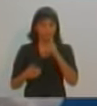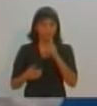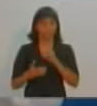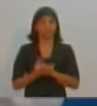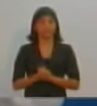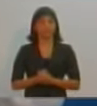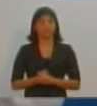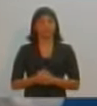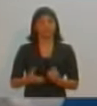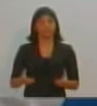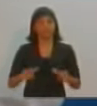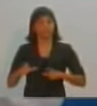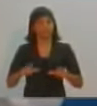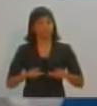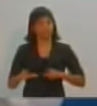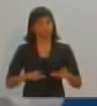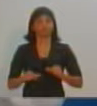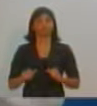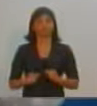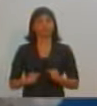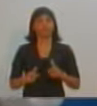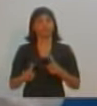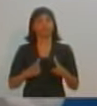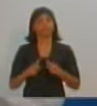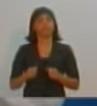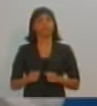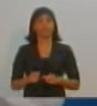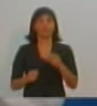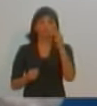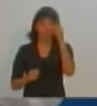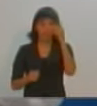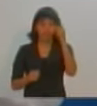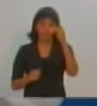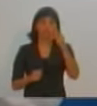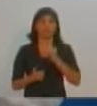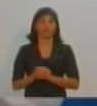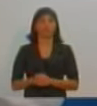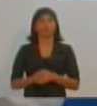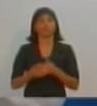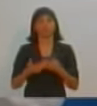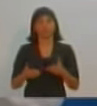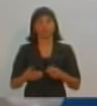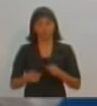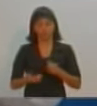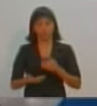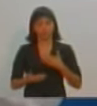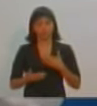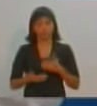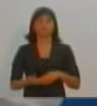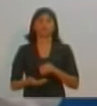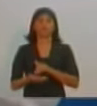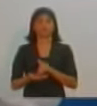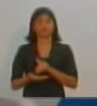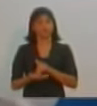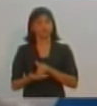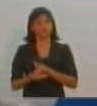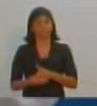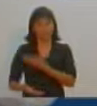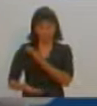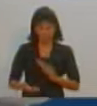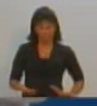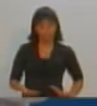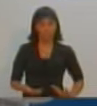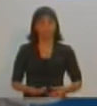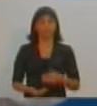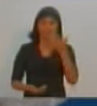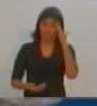Trabalhar com funcionalismo público é uma questão para a gente primordial. Nós somos também funcionária pública e entendemos que essa é uma questão